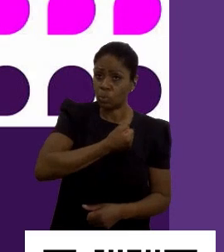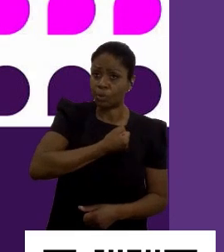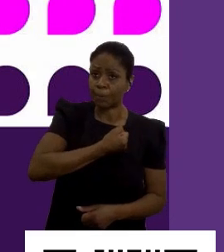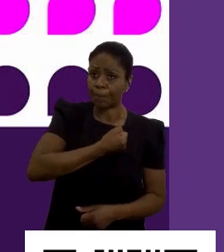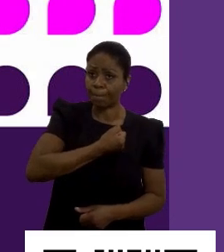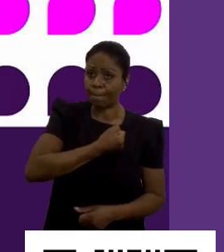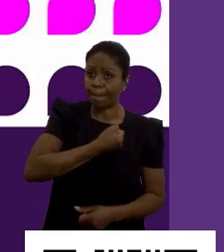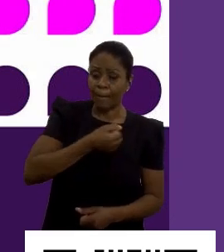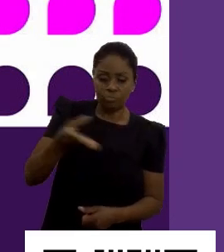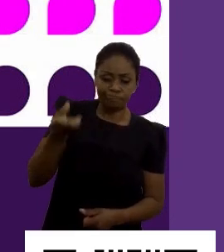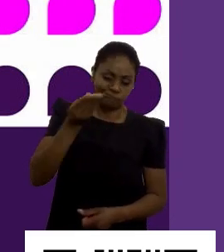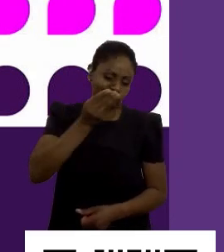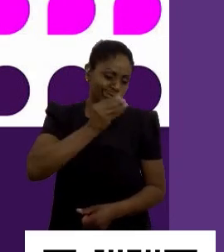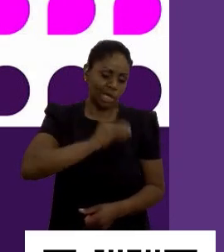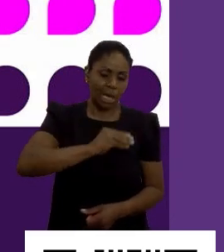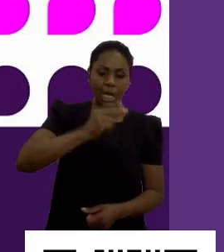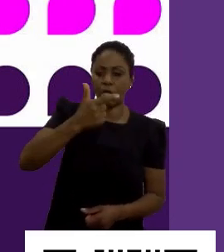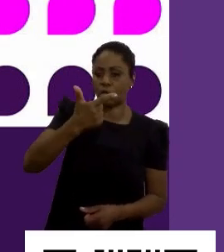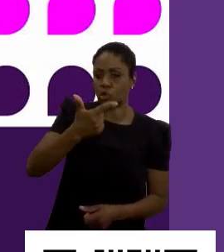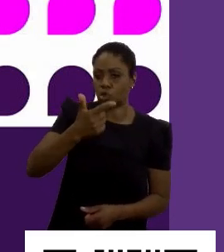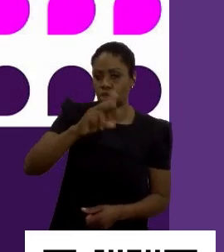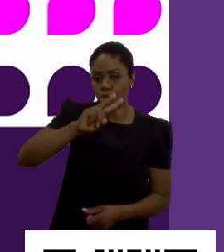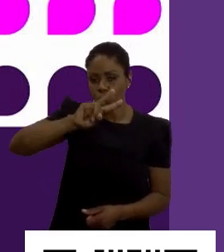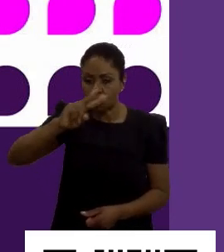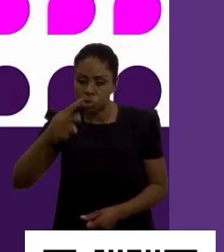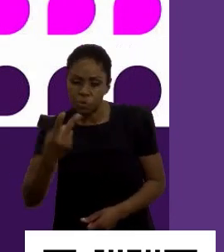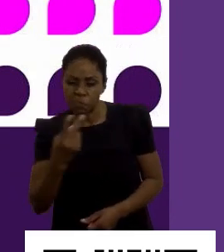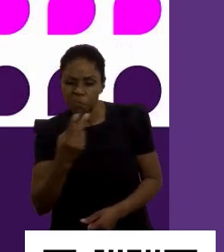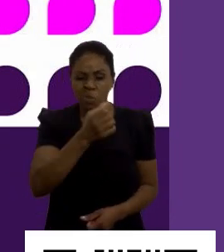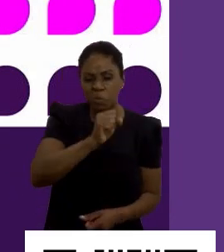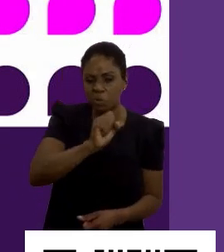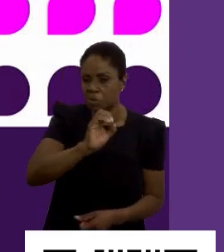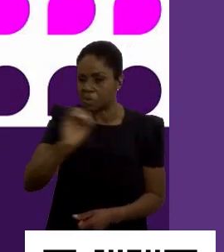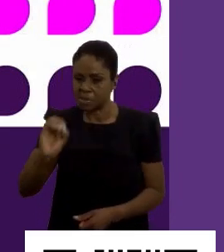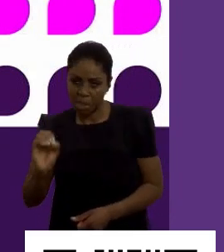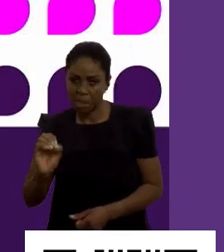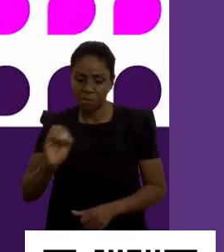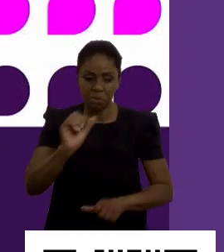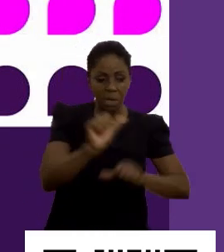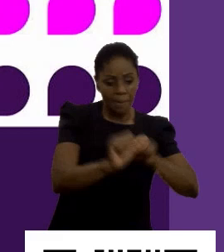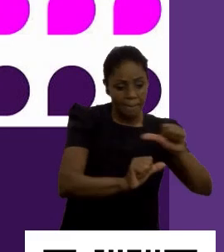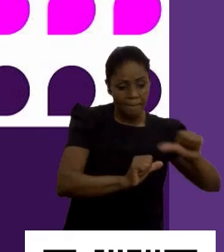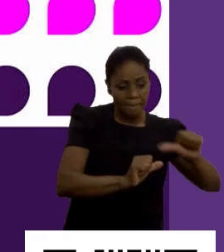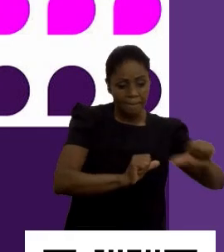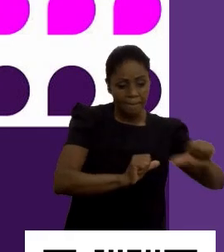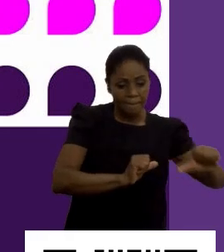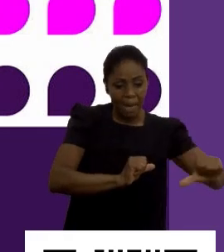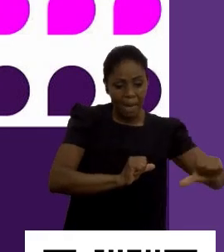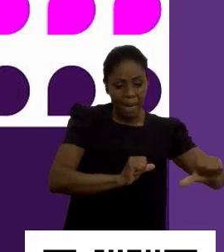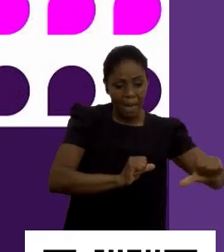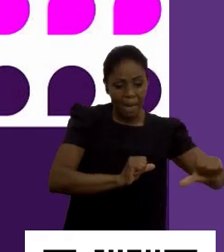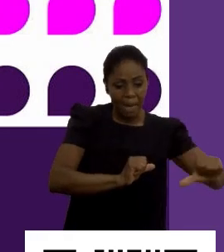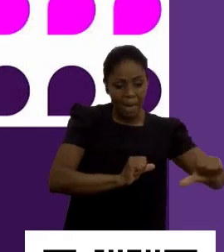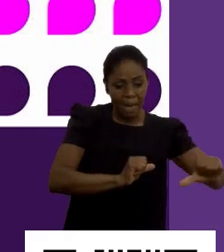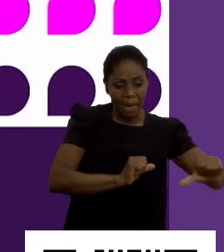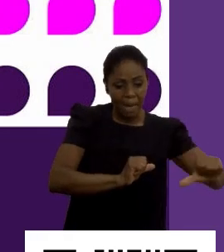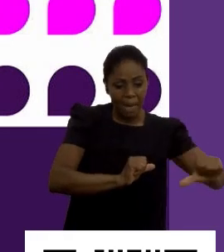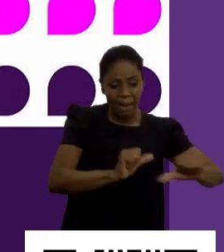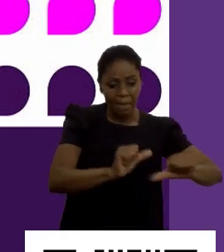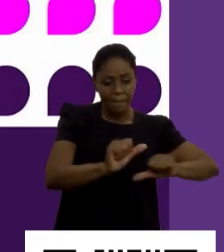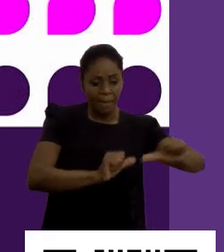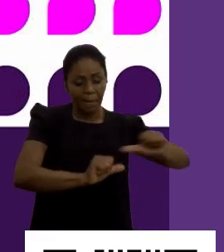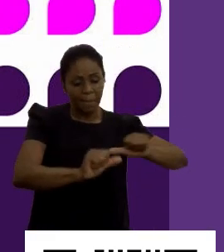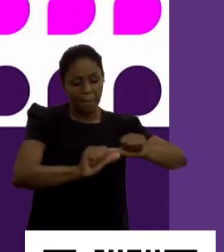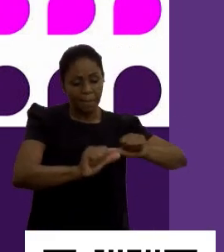pegando um salário de R$2.800 aproximado aí, o custo da rotatividade, ele pode chegar aí a pelo menos 50%